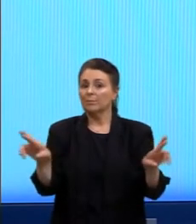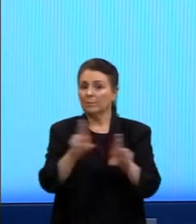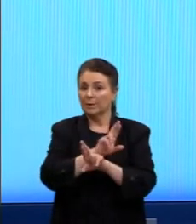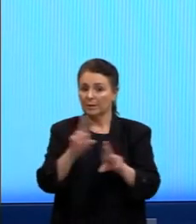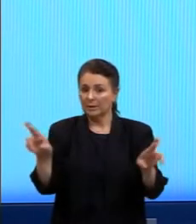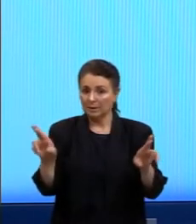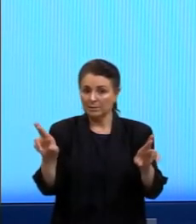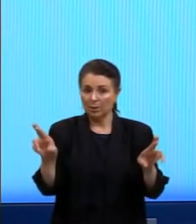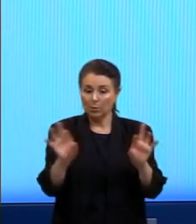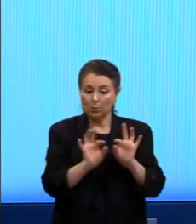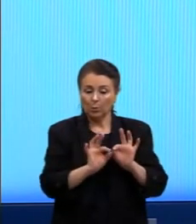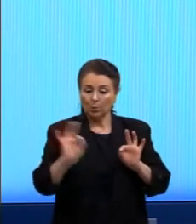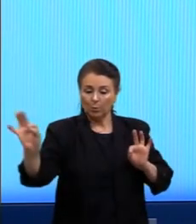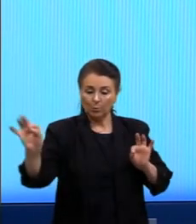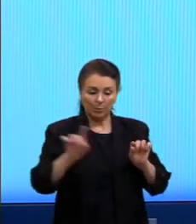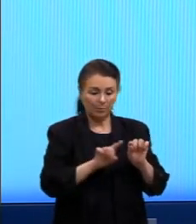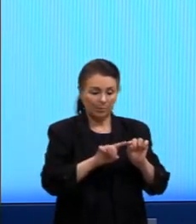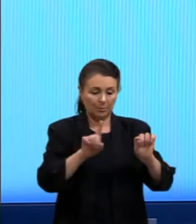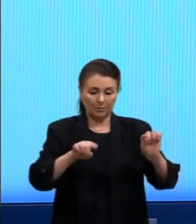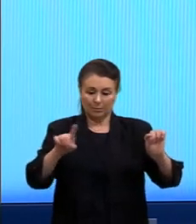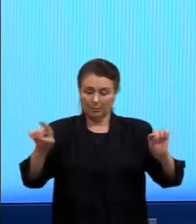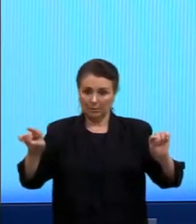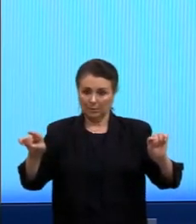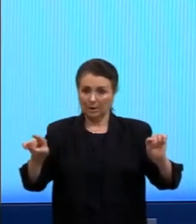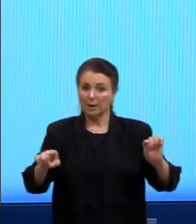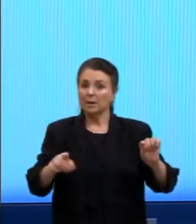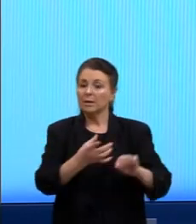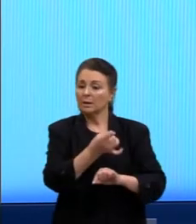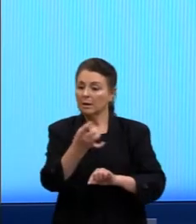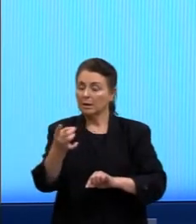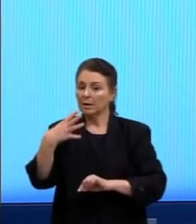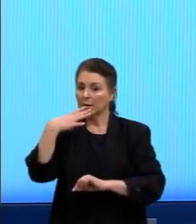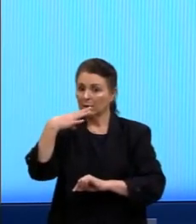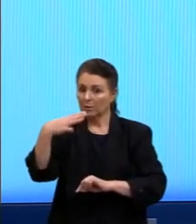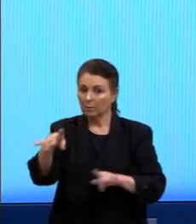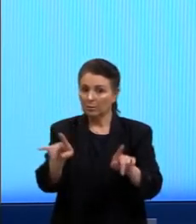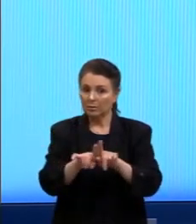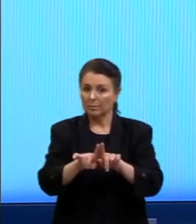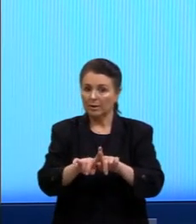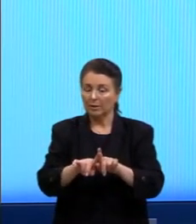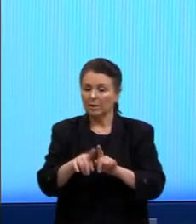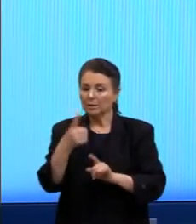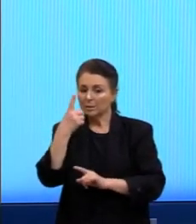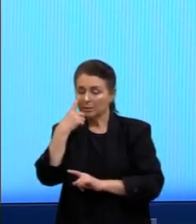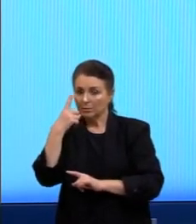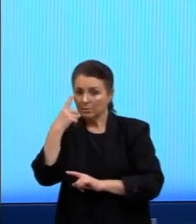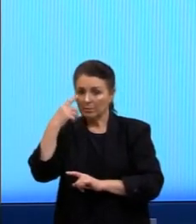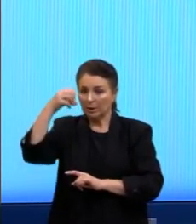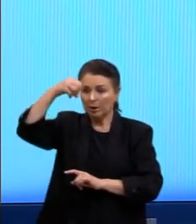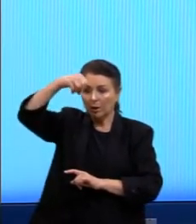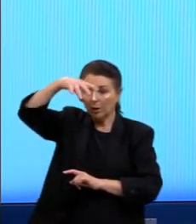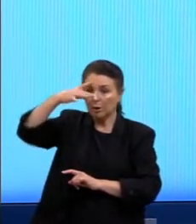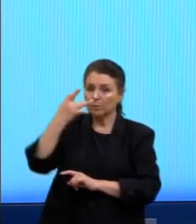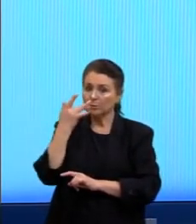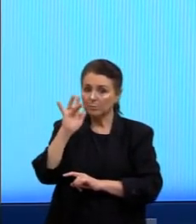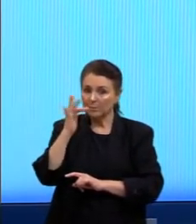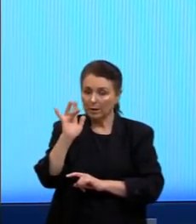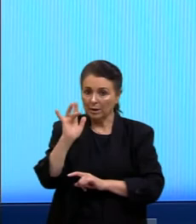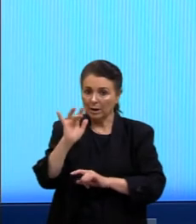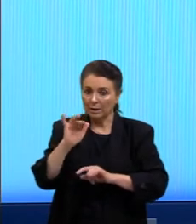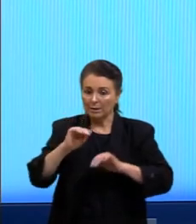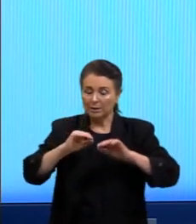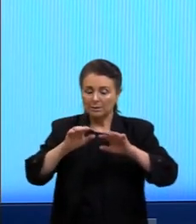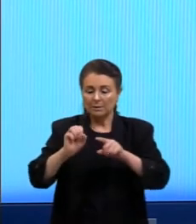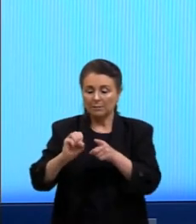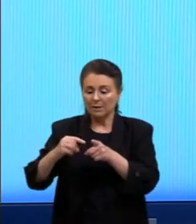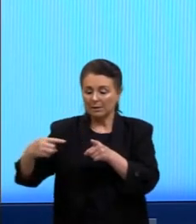de cada cor desse espectro. E a gente acaba vendo, então, a luz branca se separando em várias cores. E aqui,